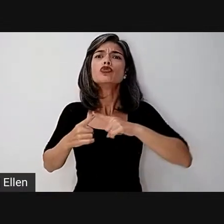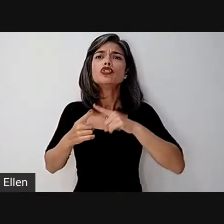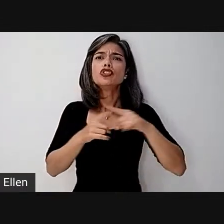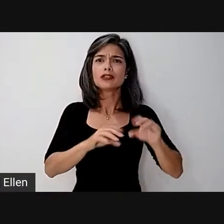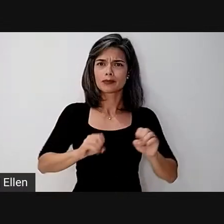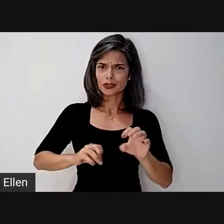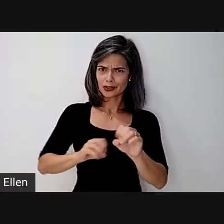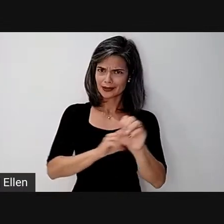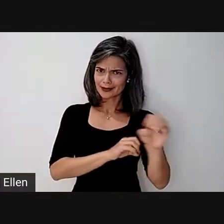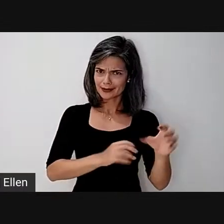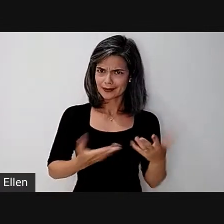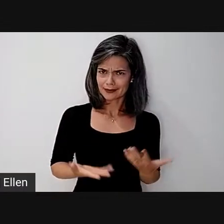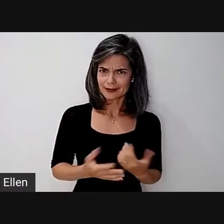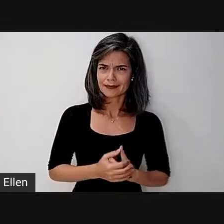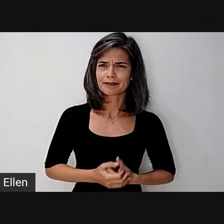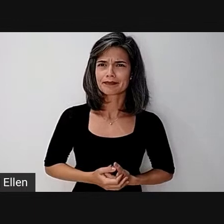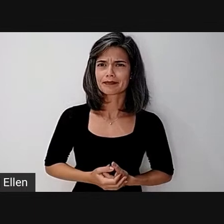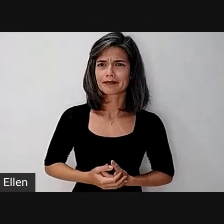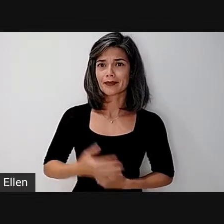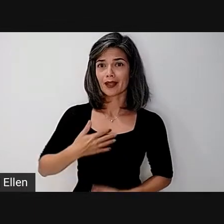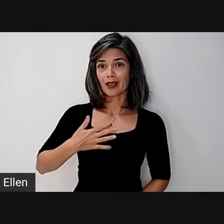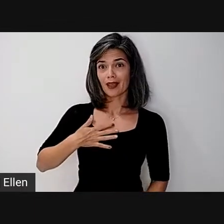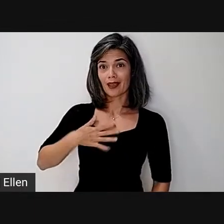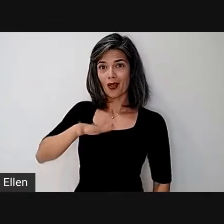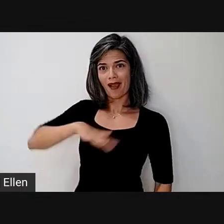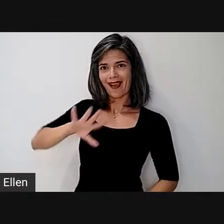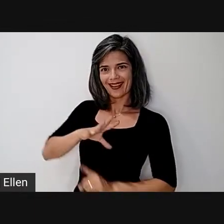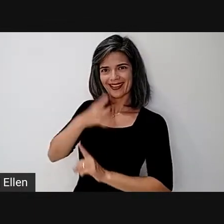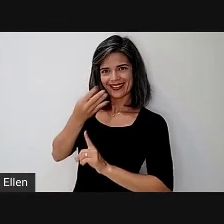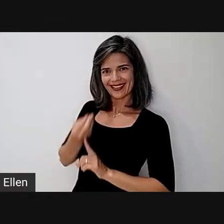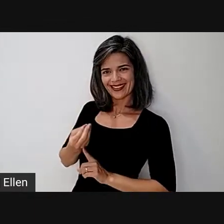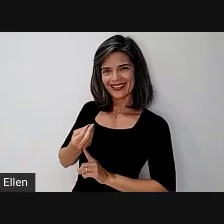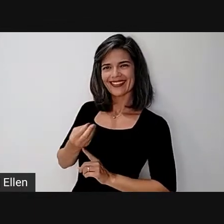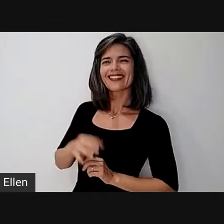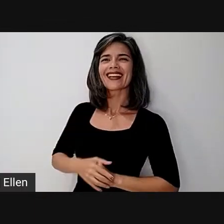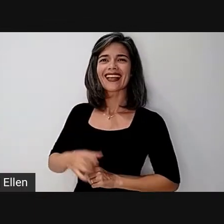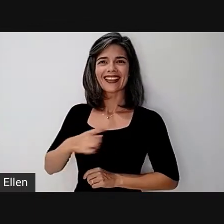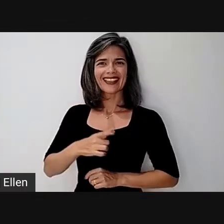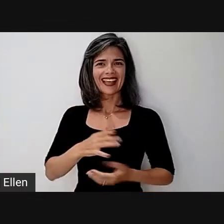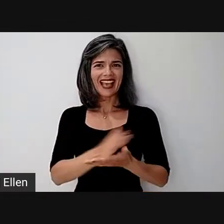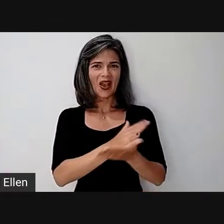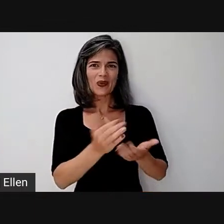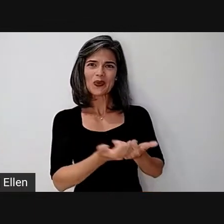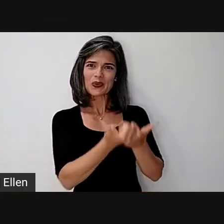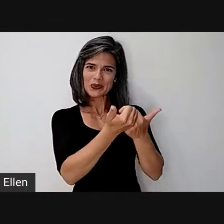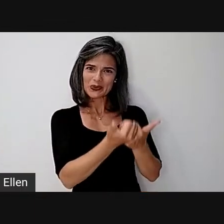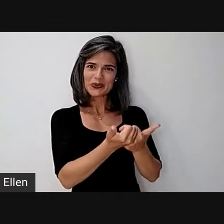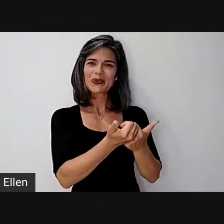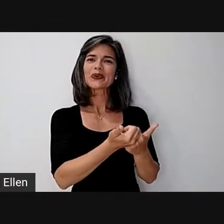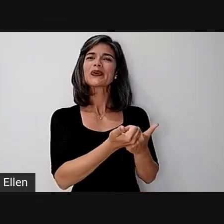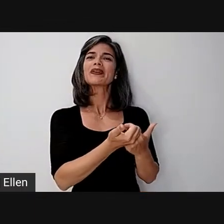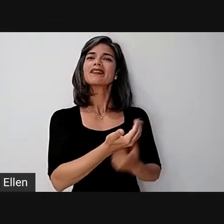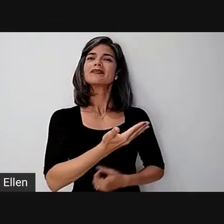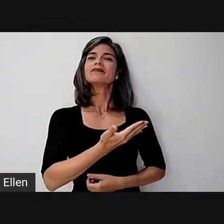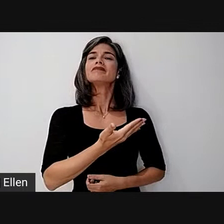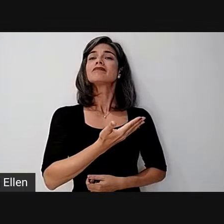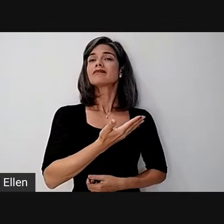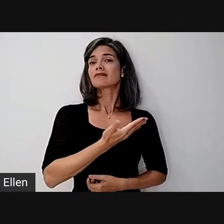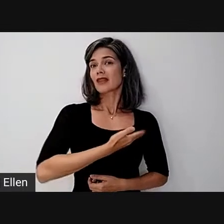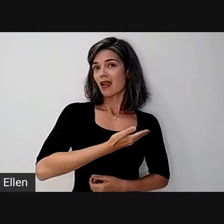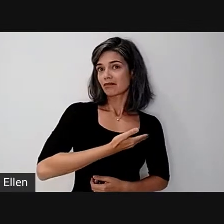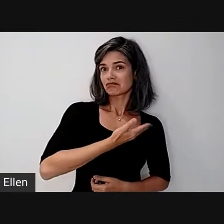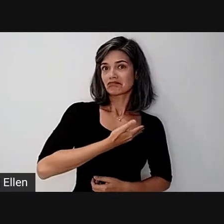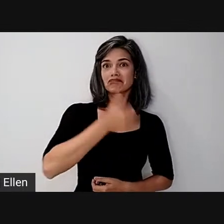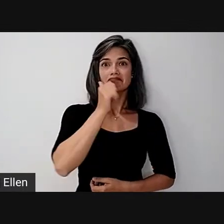aqui, como eu sou das artes, tenho aqui nos ouvindo, alguns tutores, amigas e amigas que trabalharam